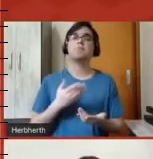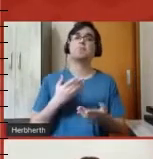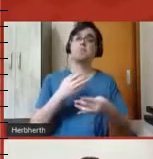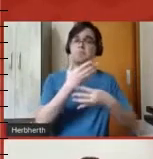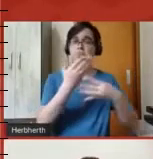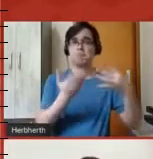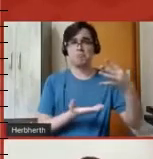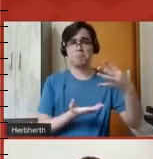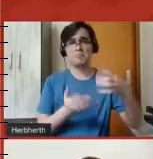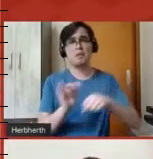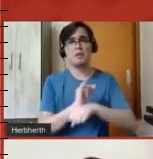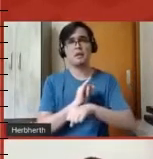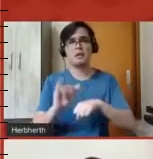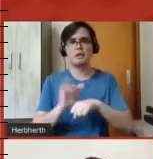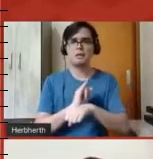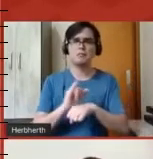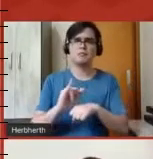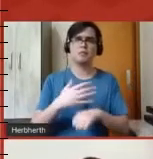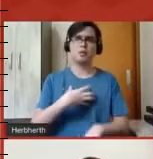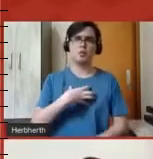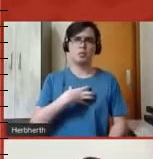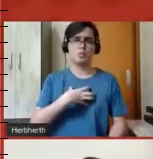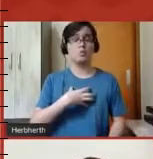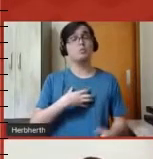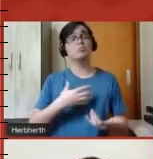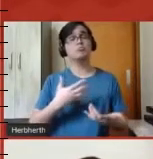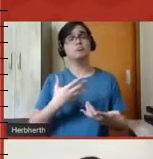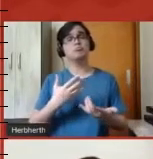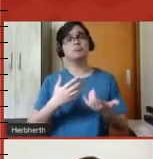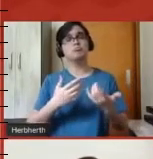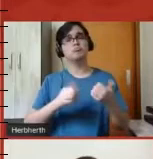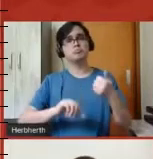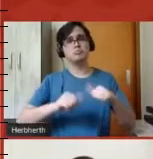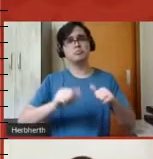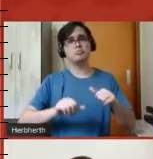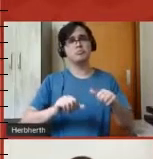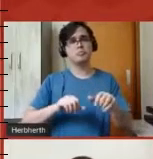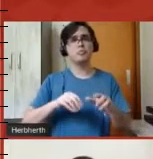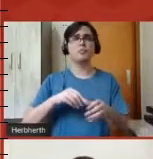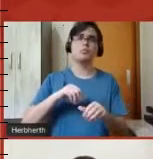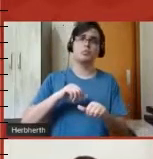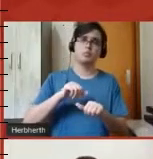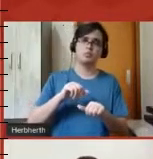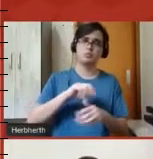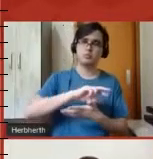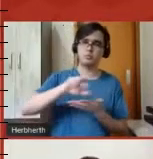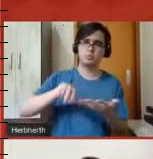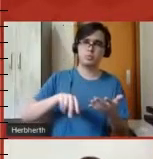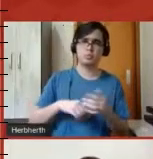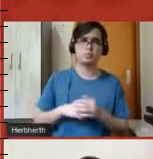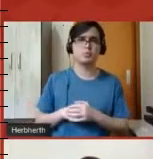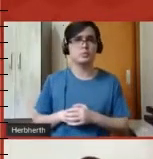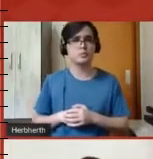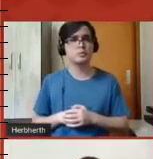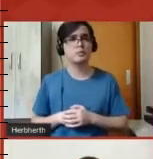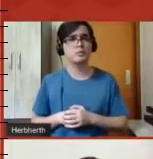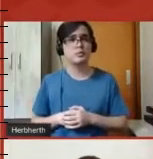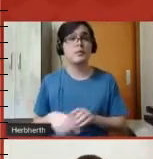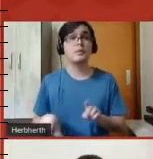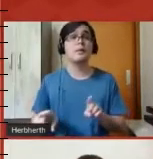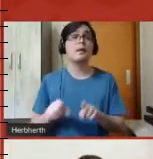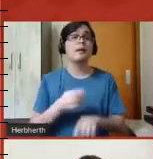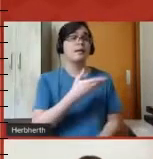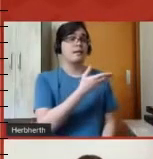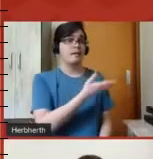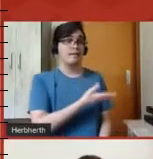formatos de avaliação e para superar as dificuldades da ausência da